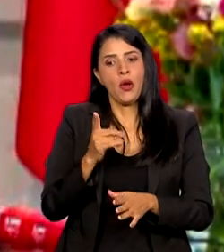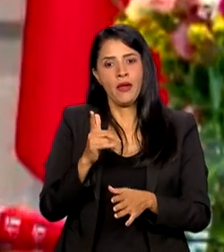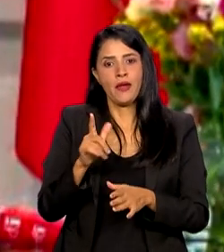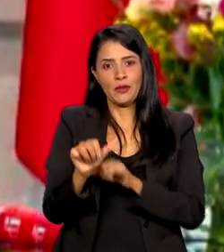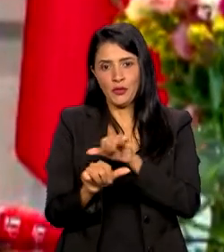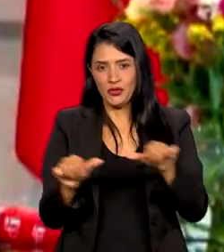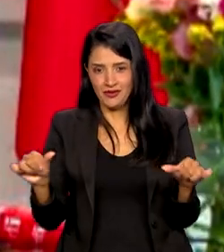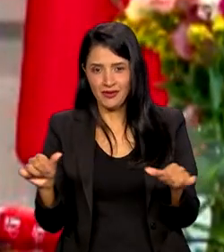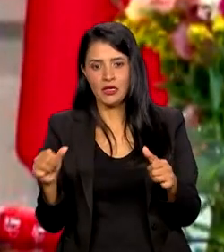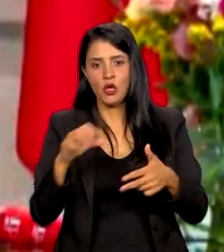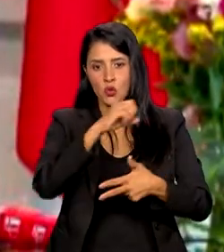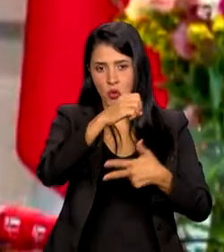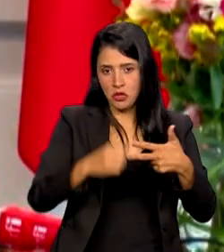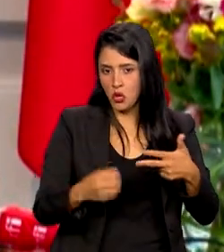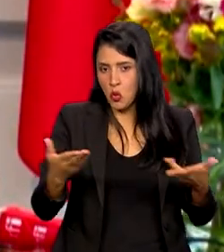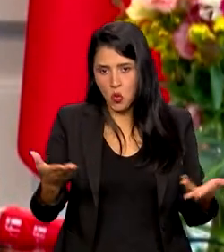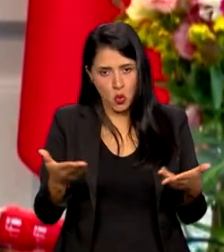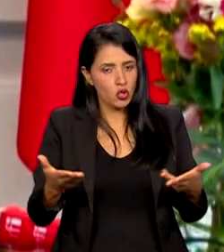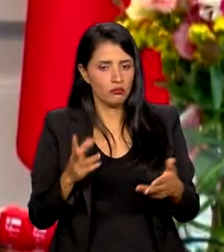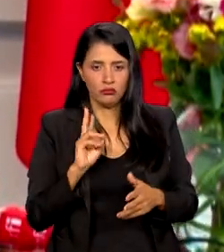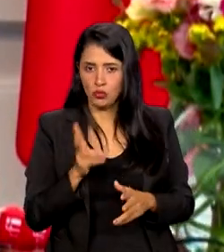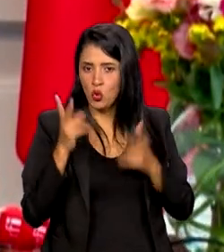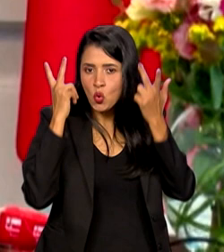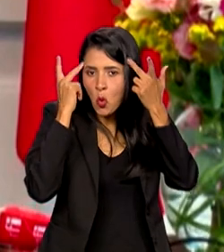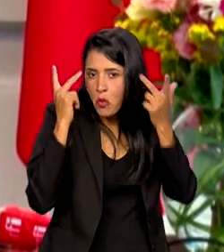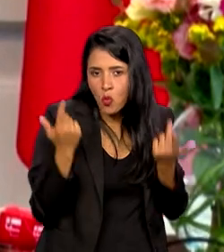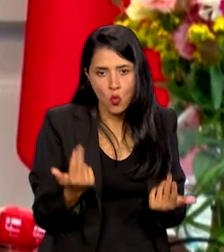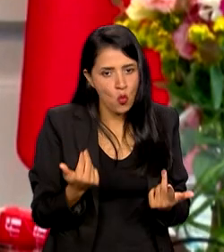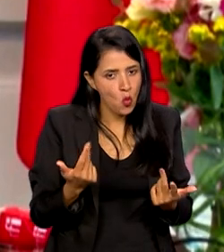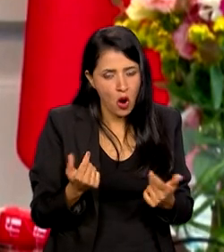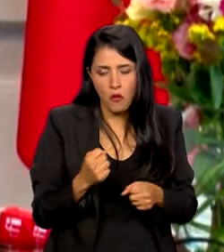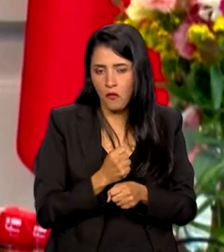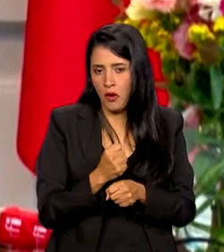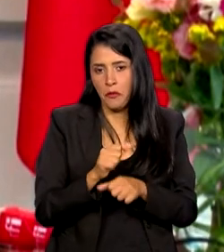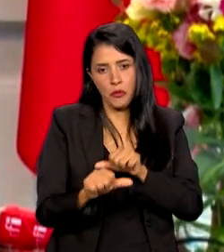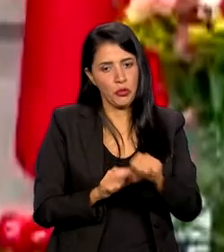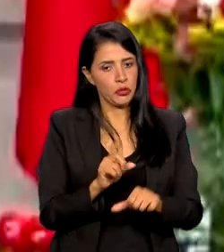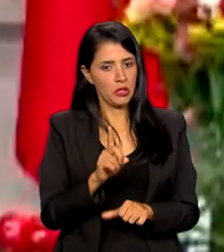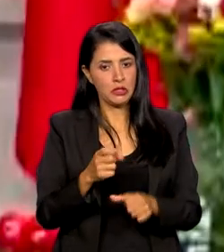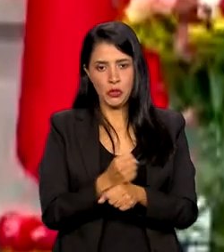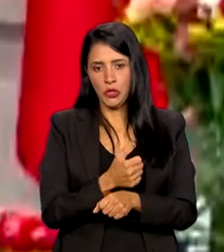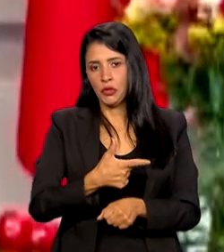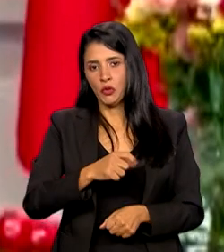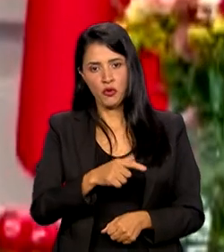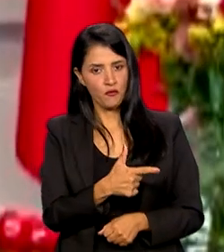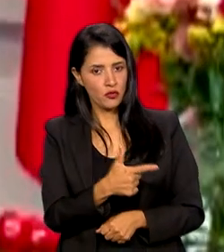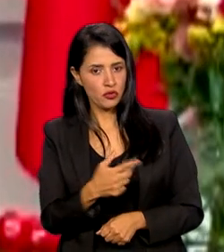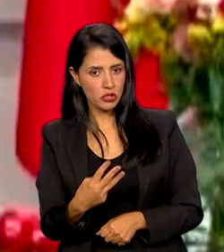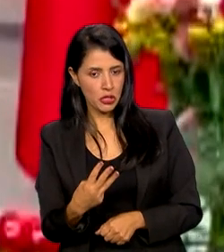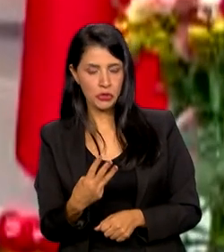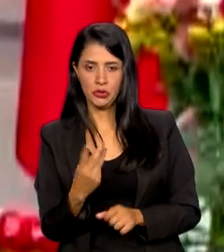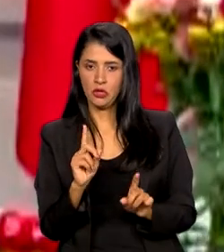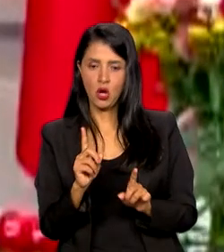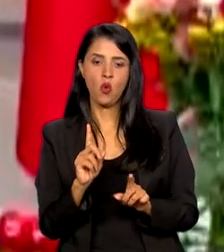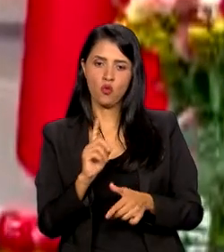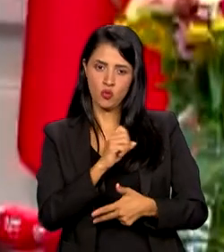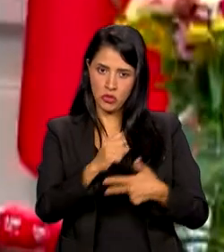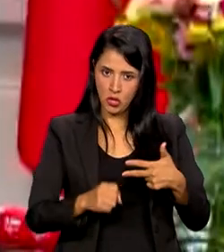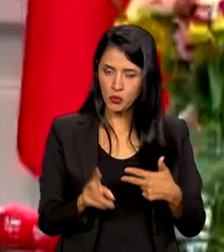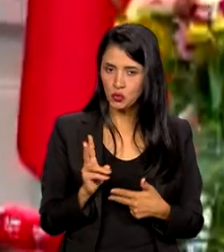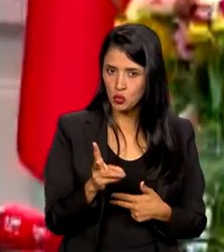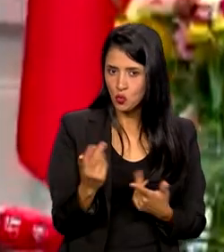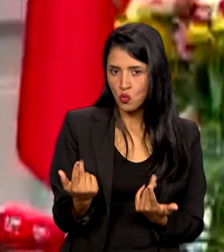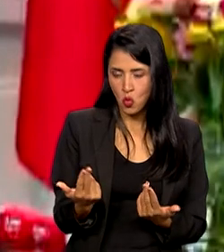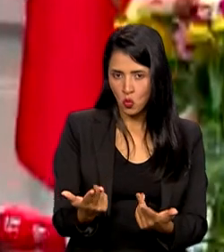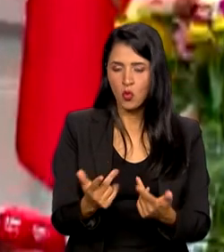normal, não haverá mudanças para esse ano de 2023. E já estamos fazendo essa antecipação, essa discussão,